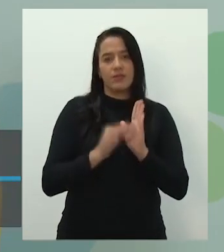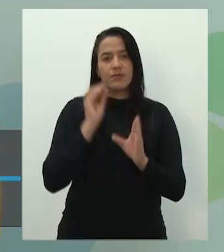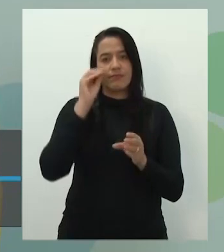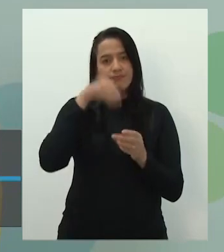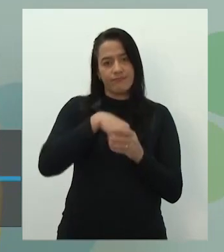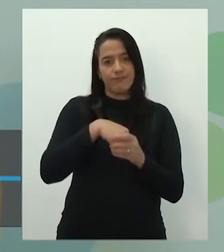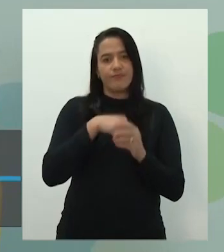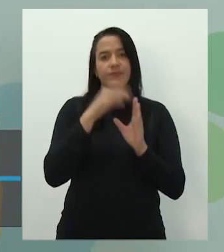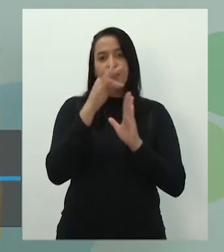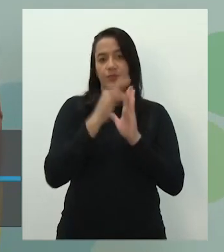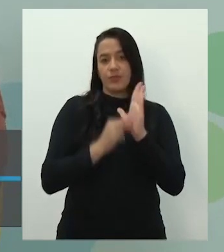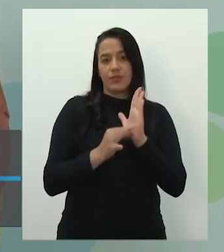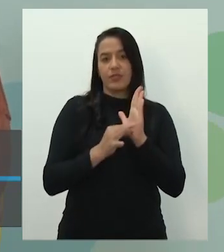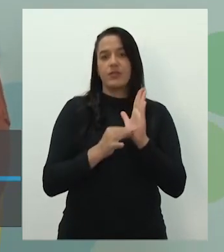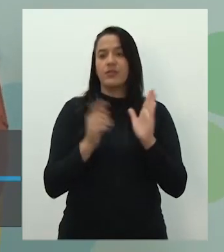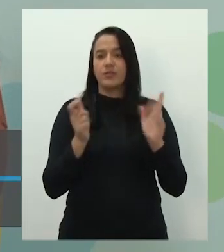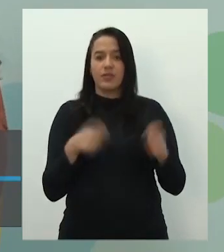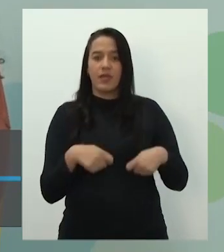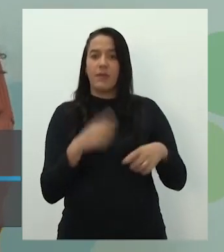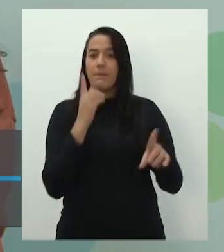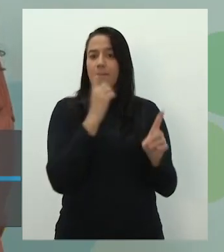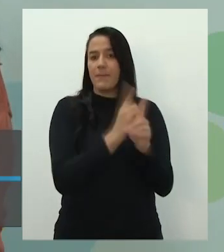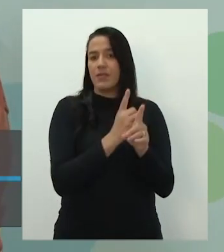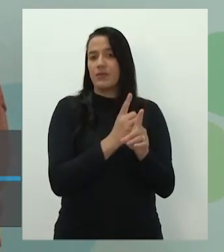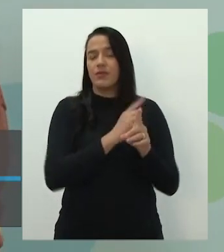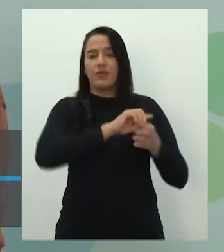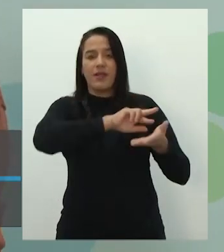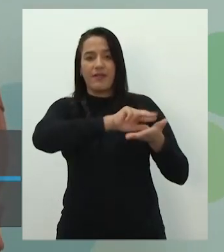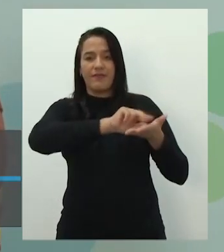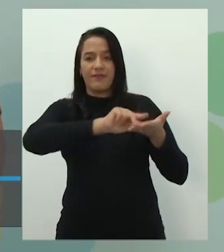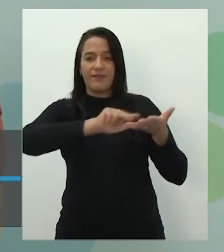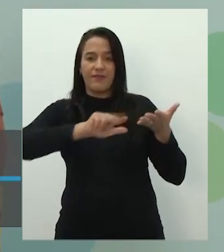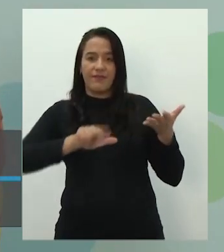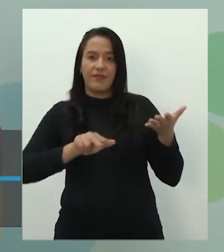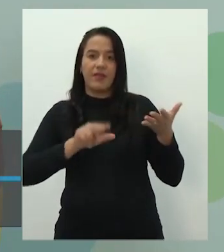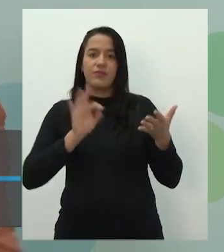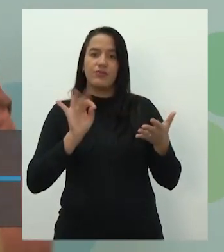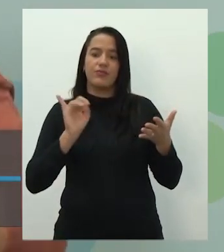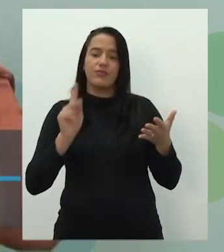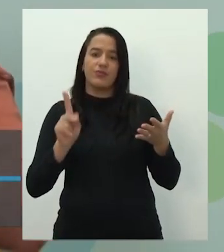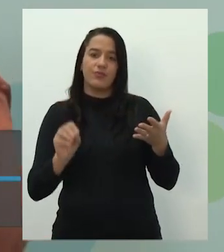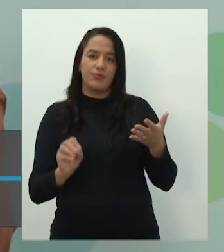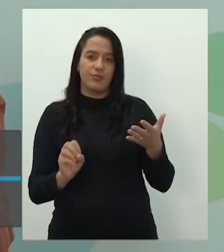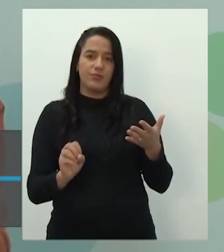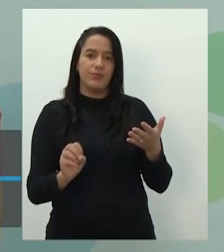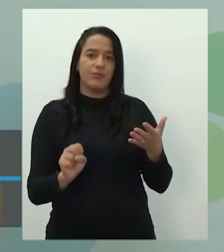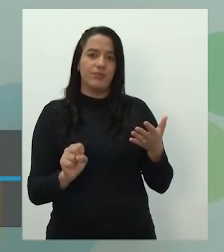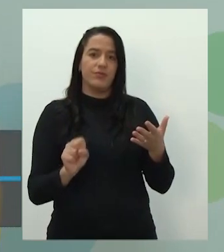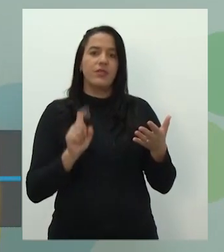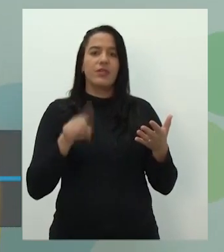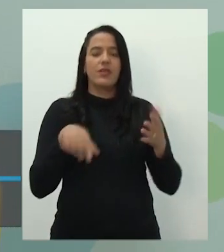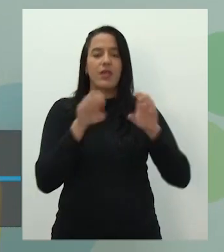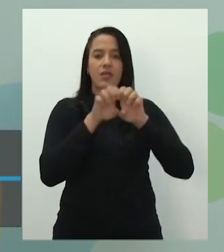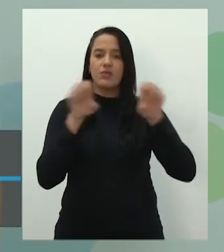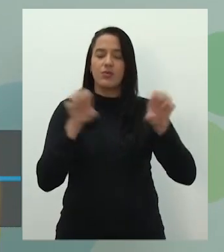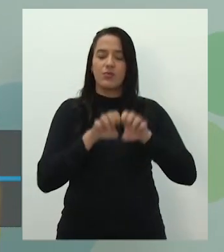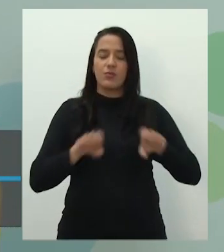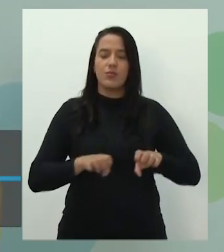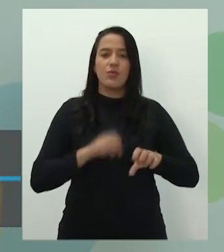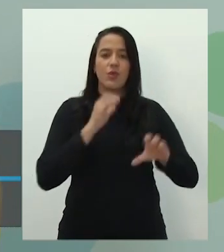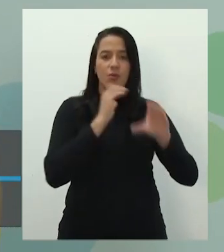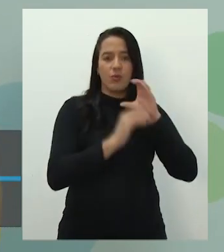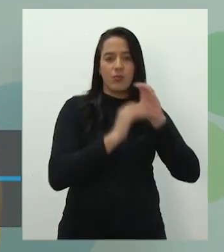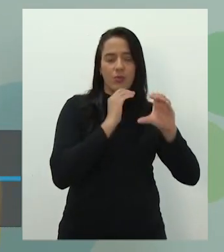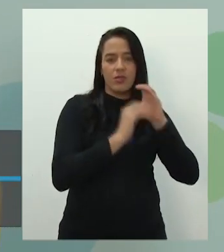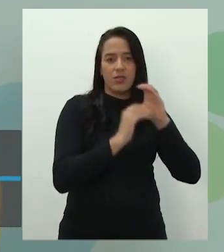de um gênero, a gente pode até encontrar vários tipos. Ou seja, essa estrutura comunicativa que eu